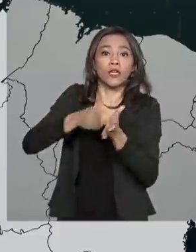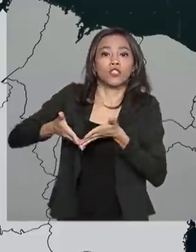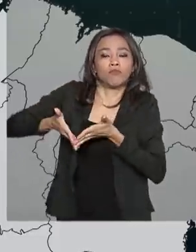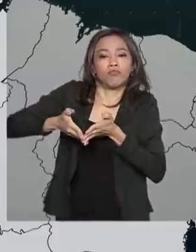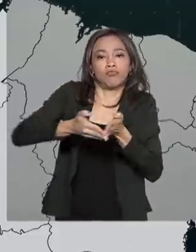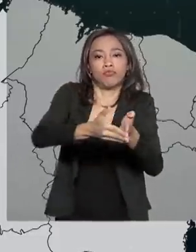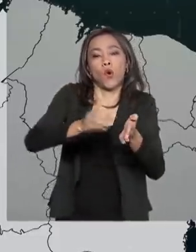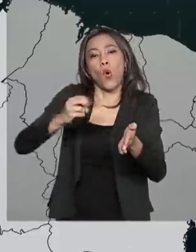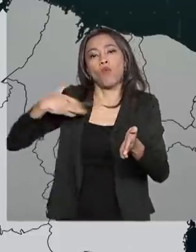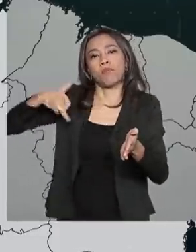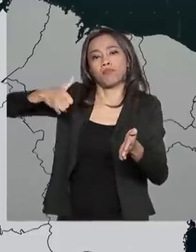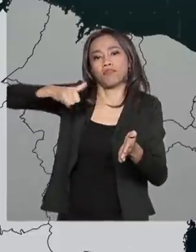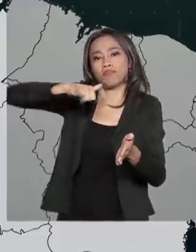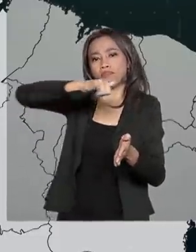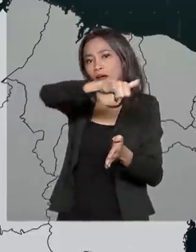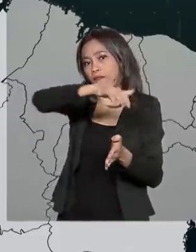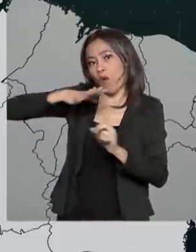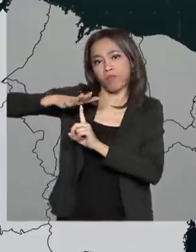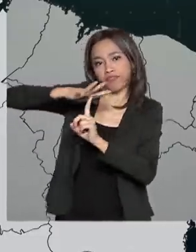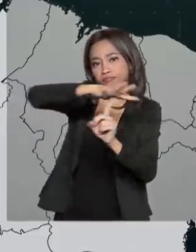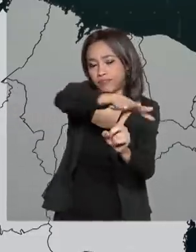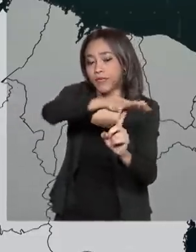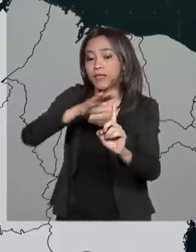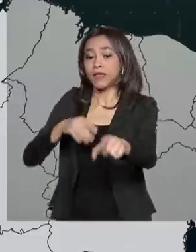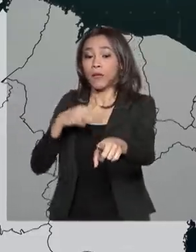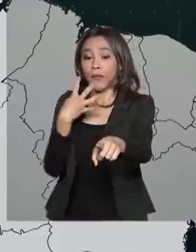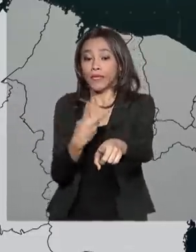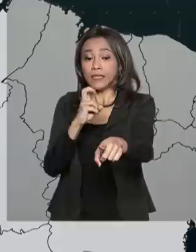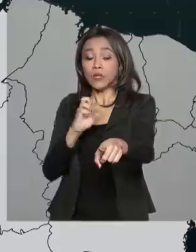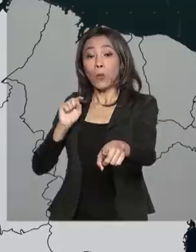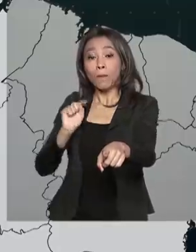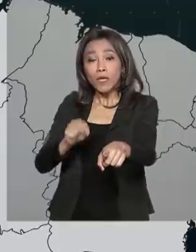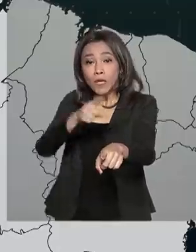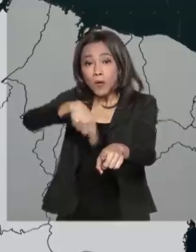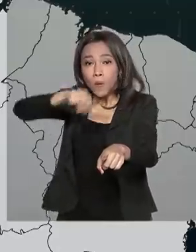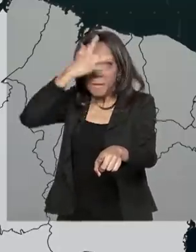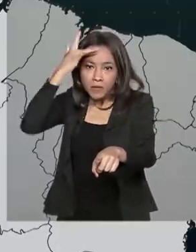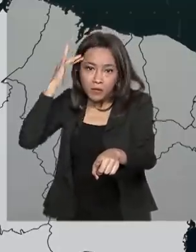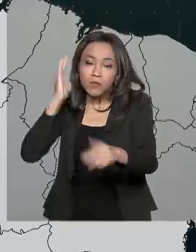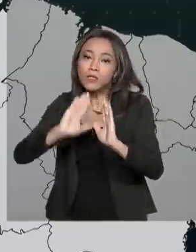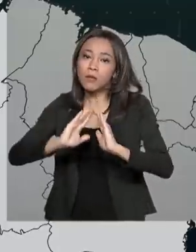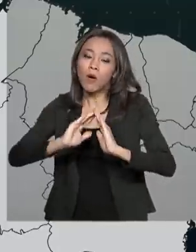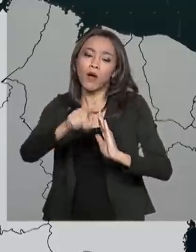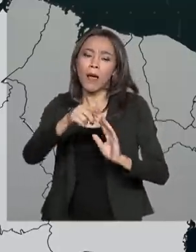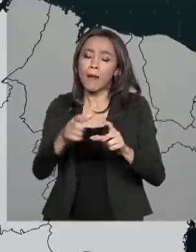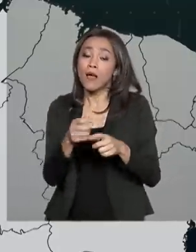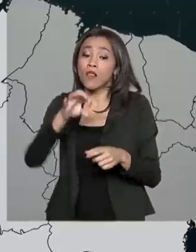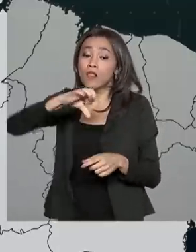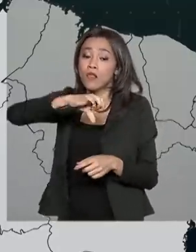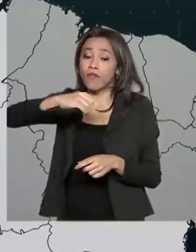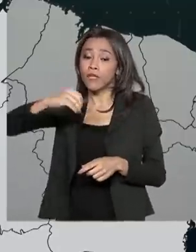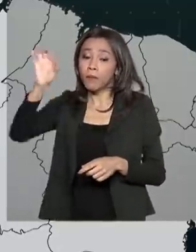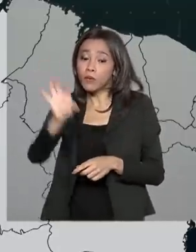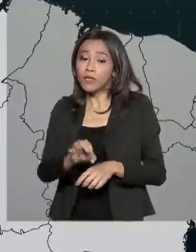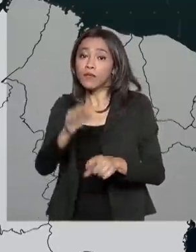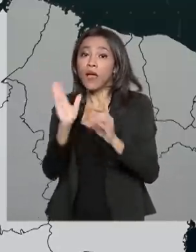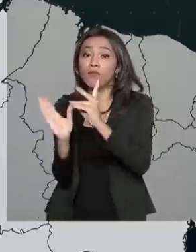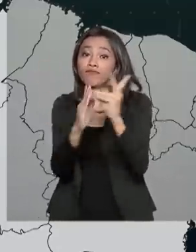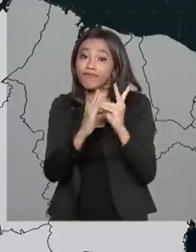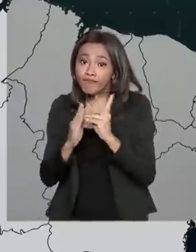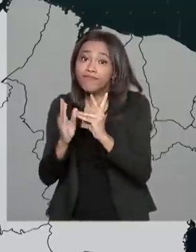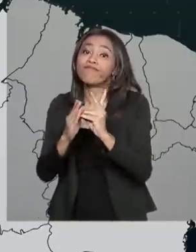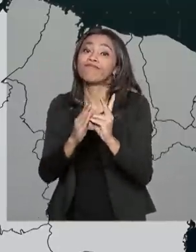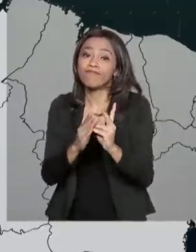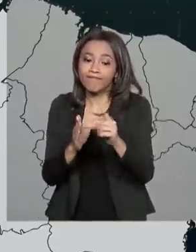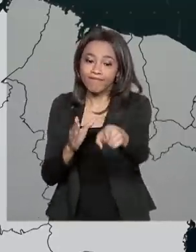ou avião. O município tem 45 mil habitantes, 90% são indígenas. Até este domingo,